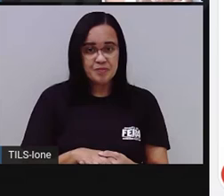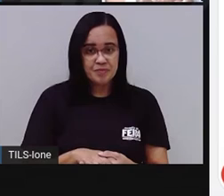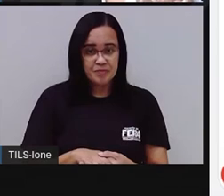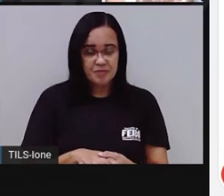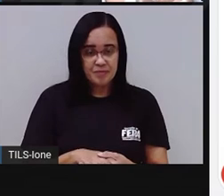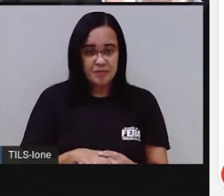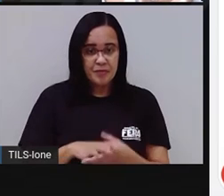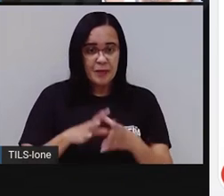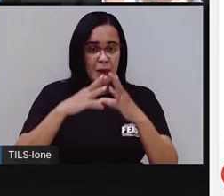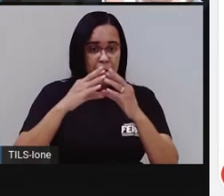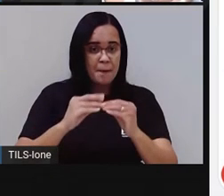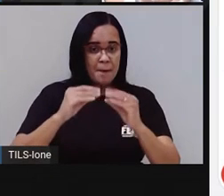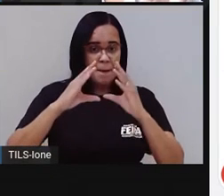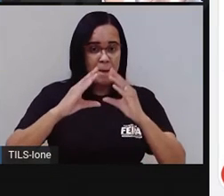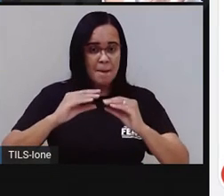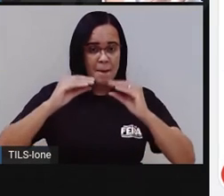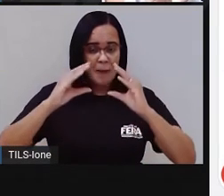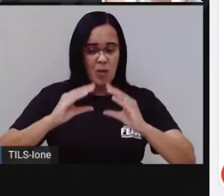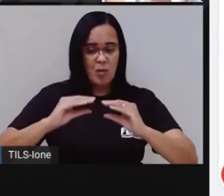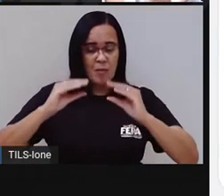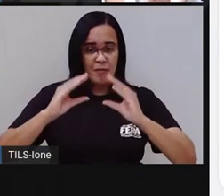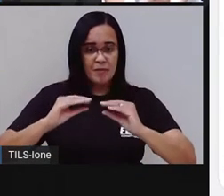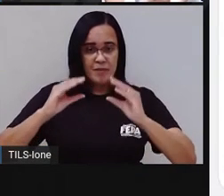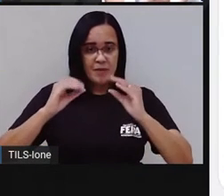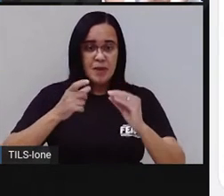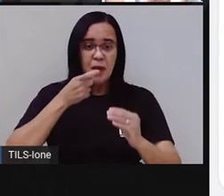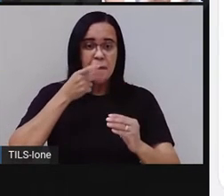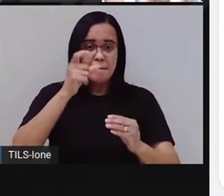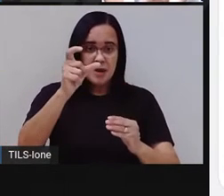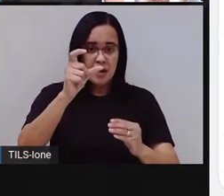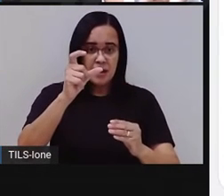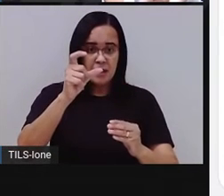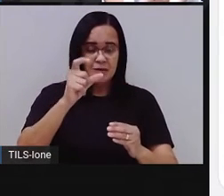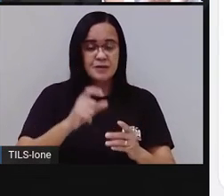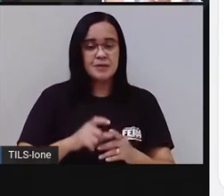macia. Então, a Pró vai grifar aqui o macio, ó.